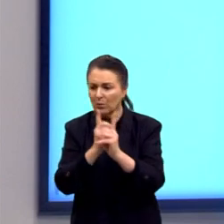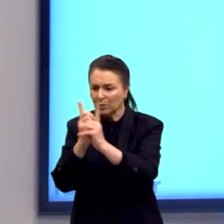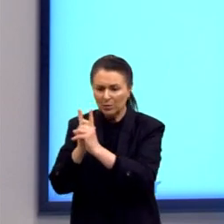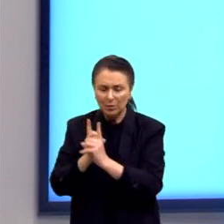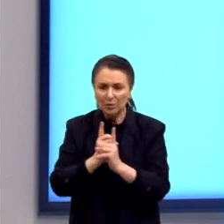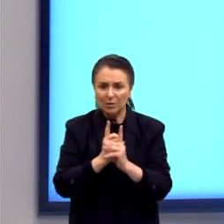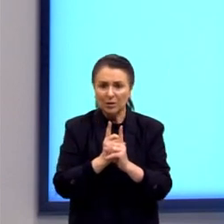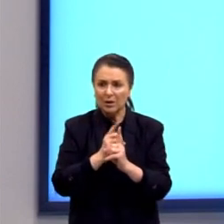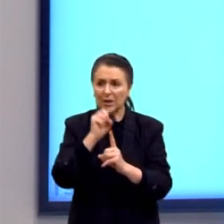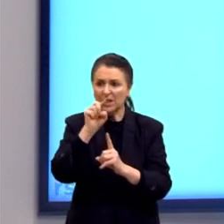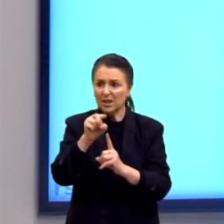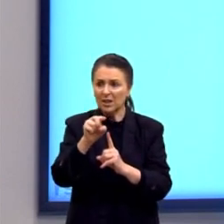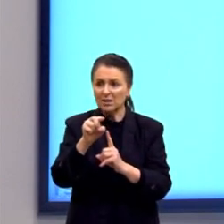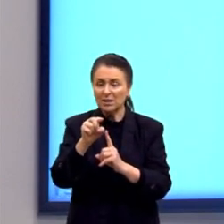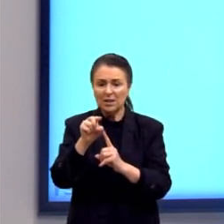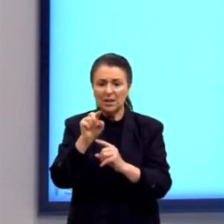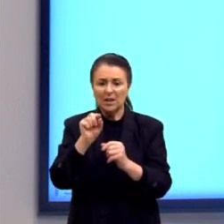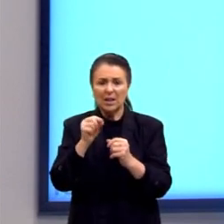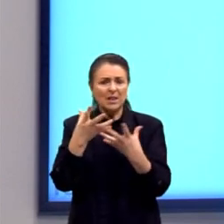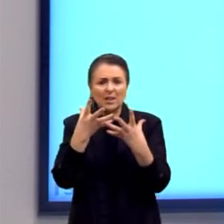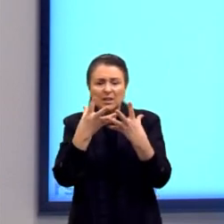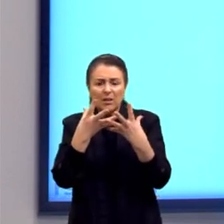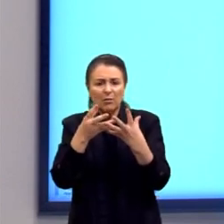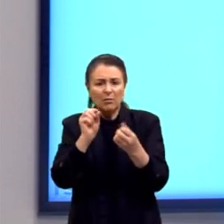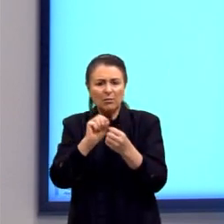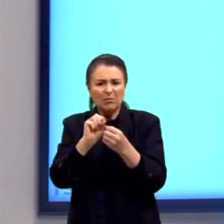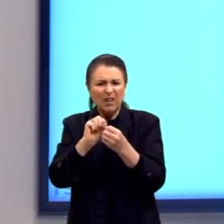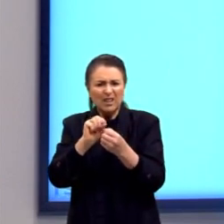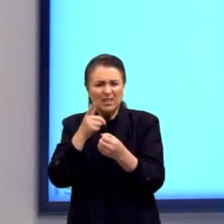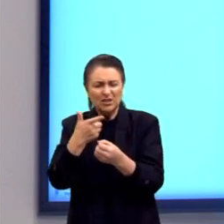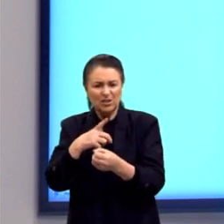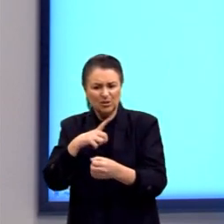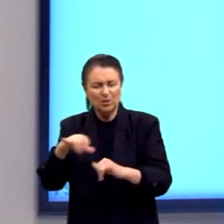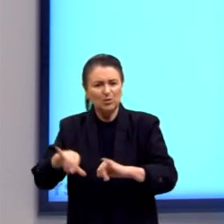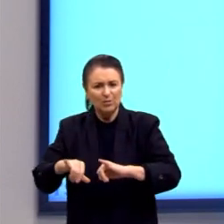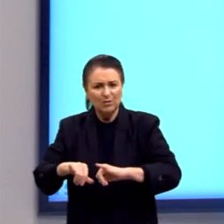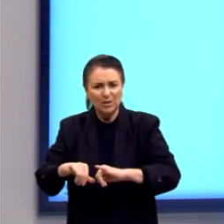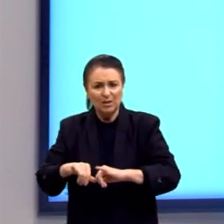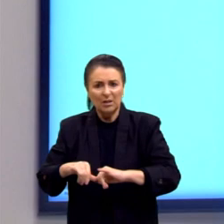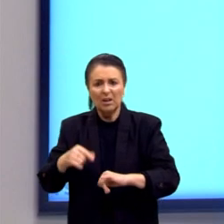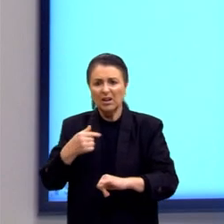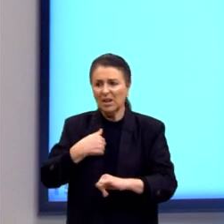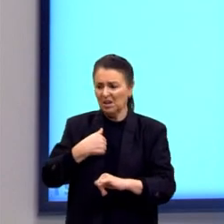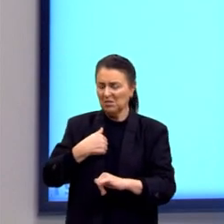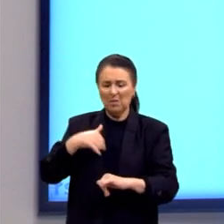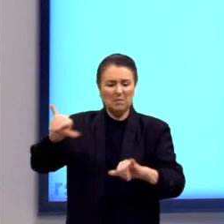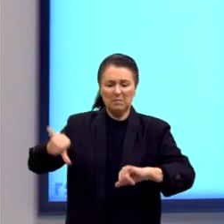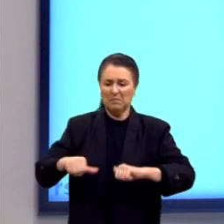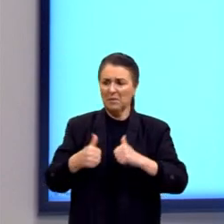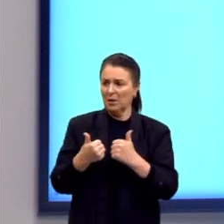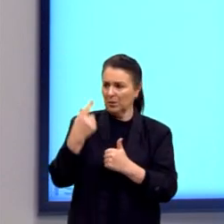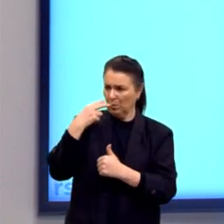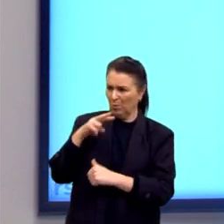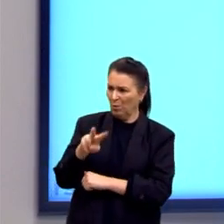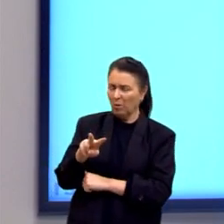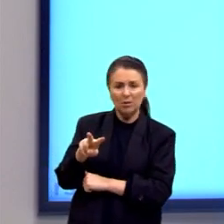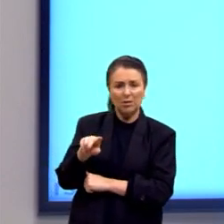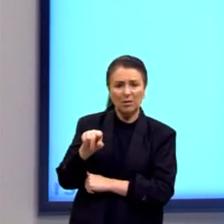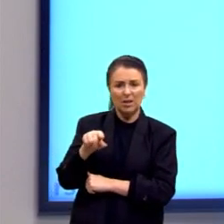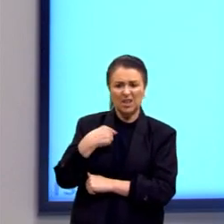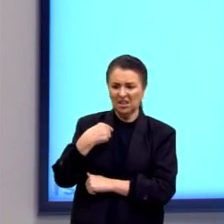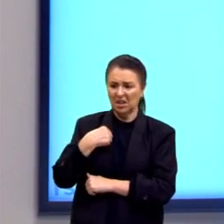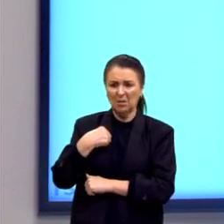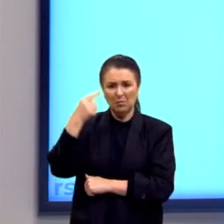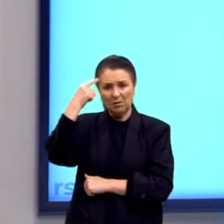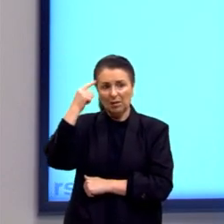destrói. Nós achamos que eu sou o cara. Aí, quando vejo outro camarada na minha frente, eu vejo que eu não sou